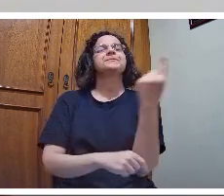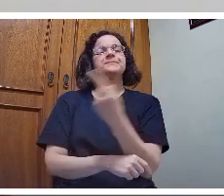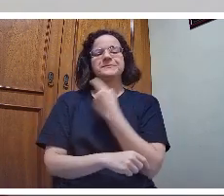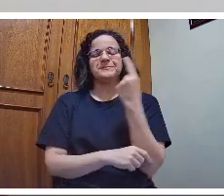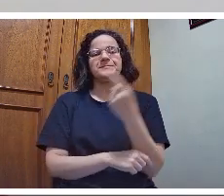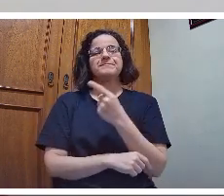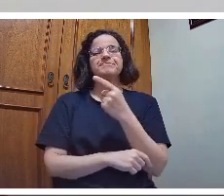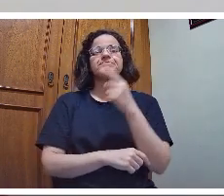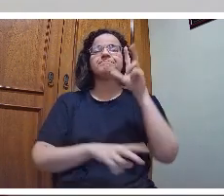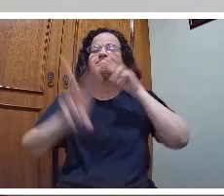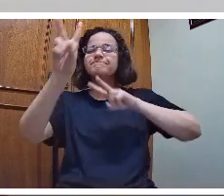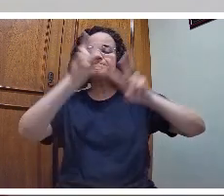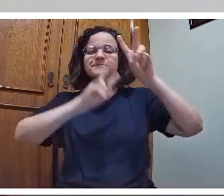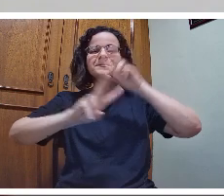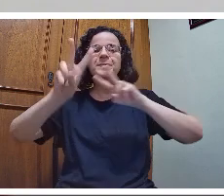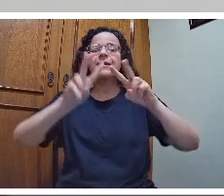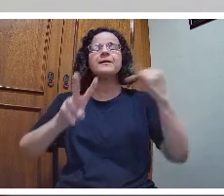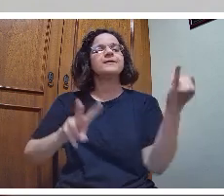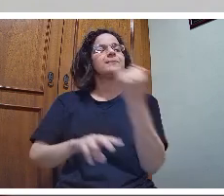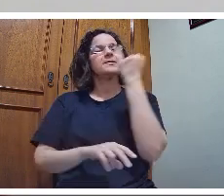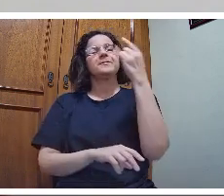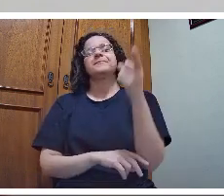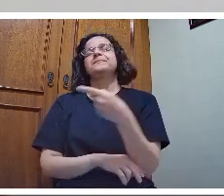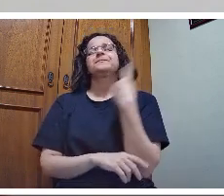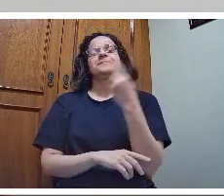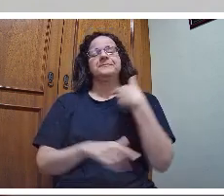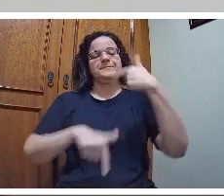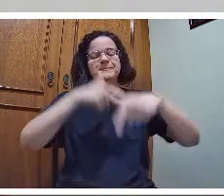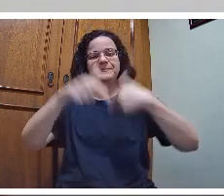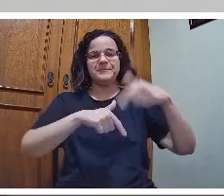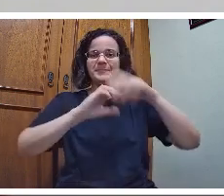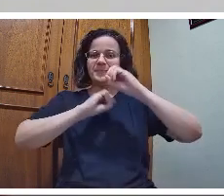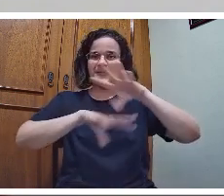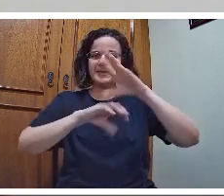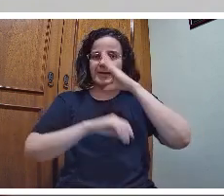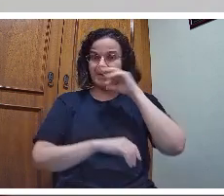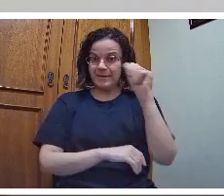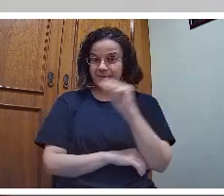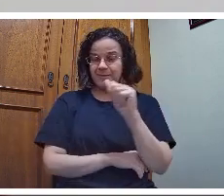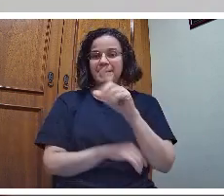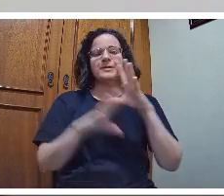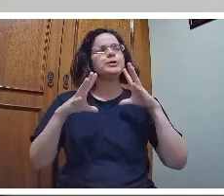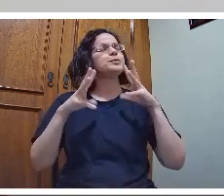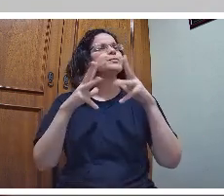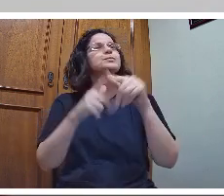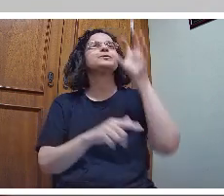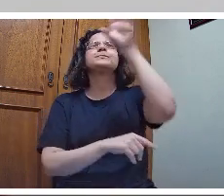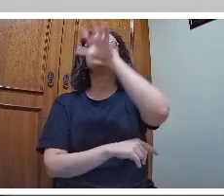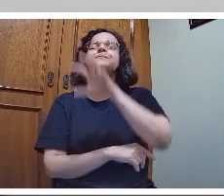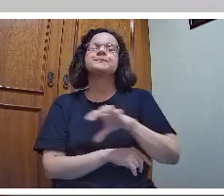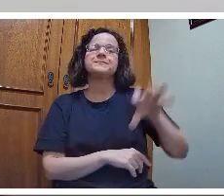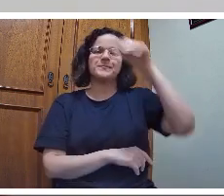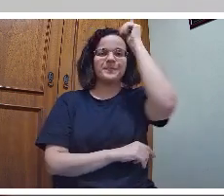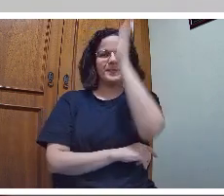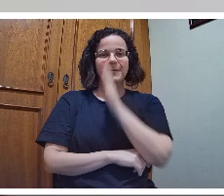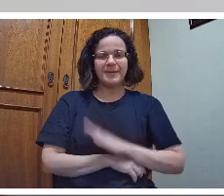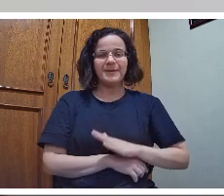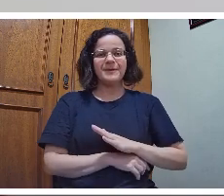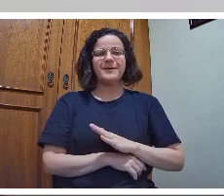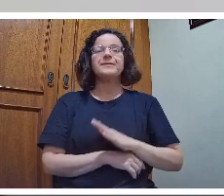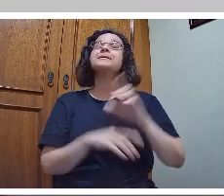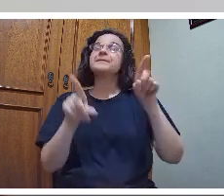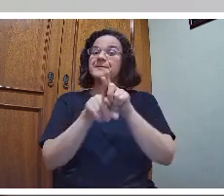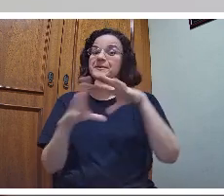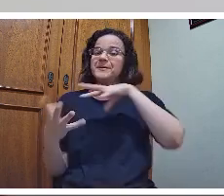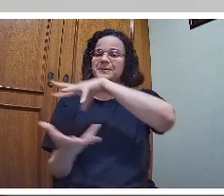escolher muitos elementos importantes para o nosso trabalho na educação em Araucária e em todos os lugares do Brasil ou